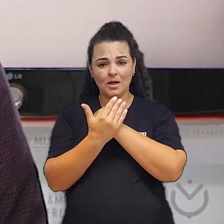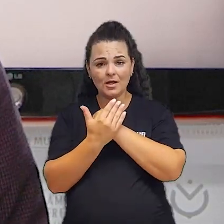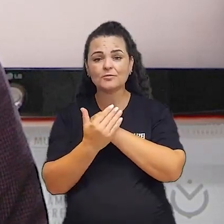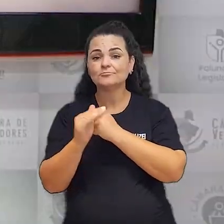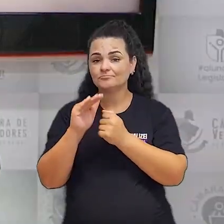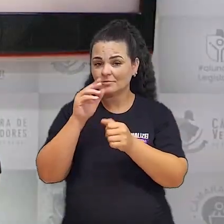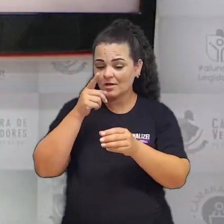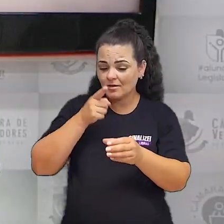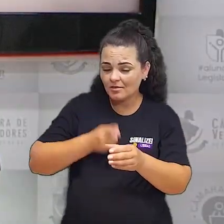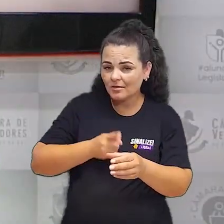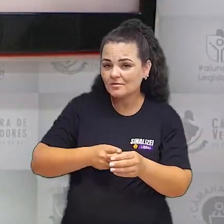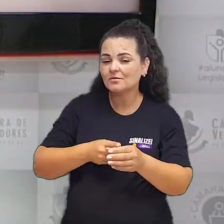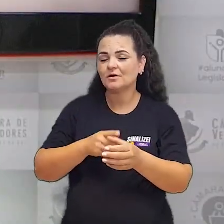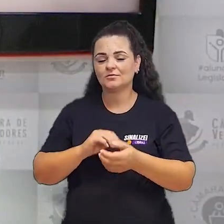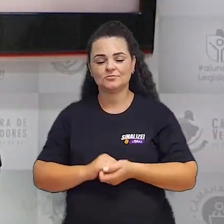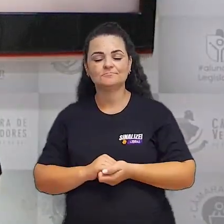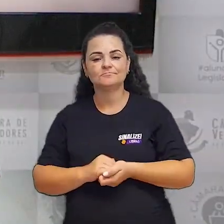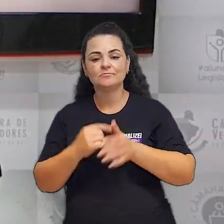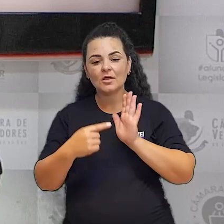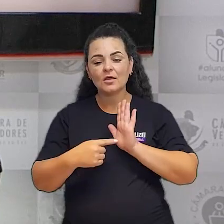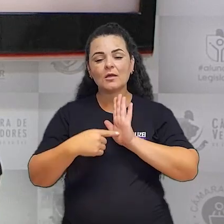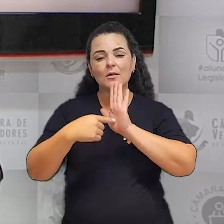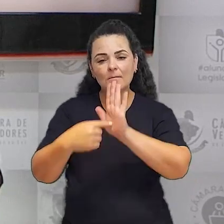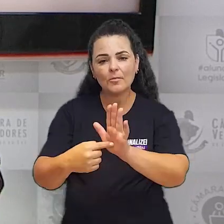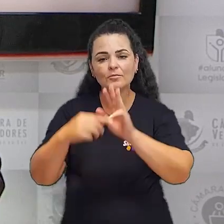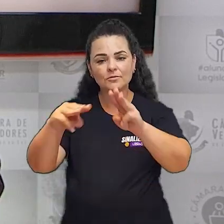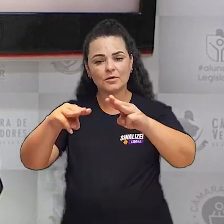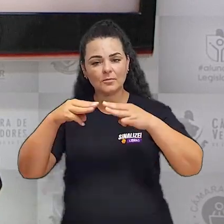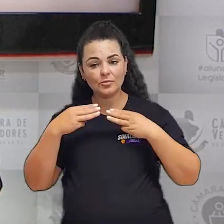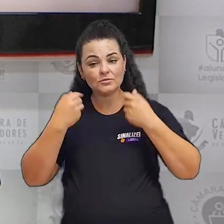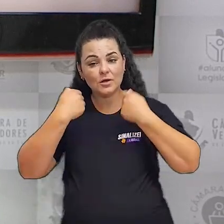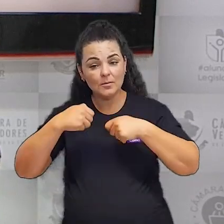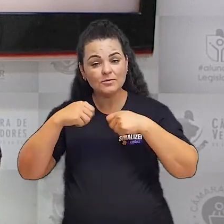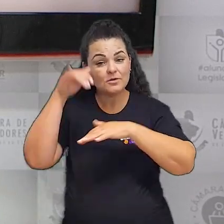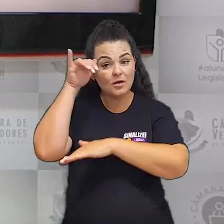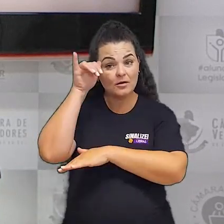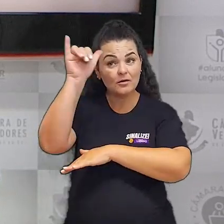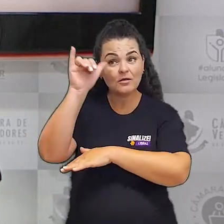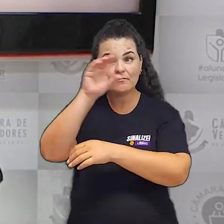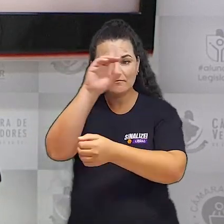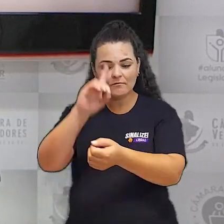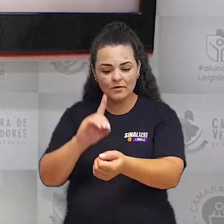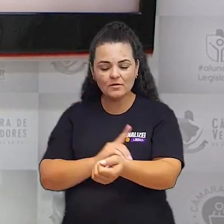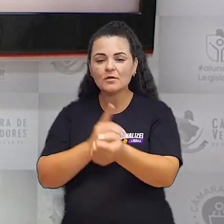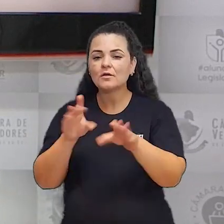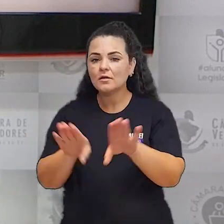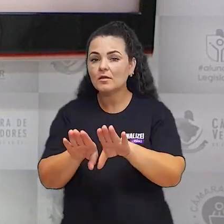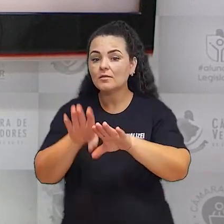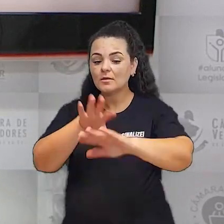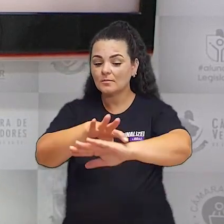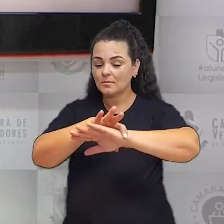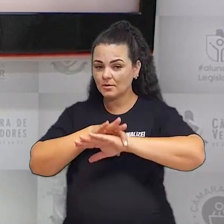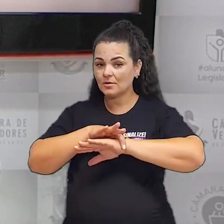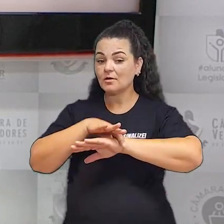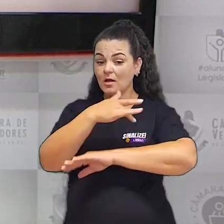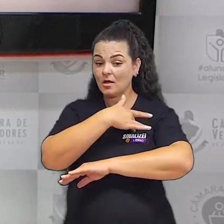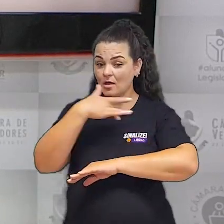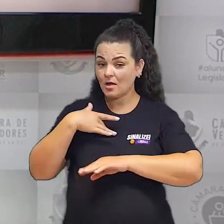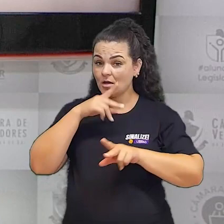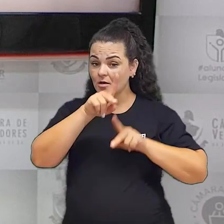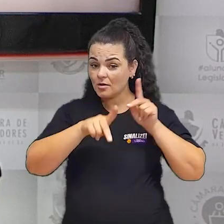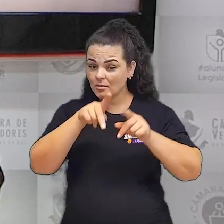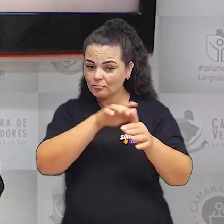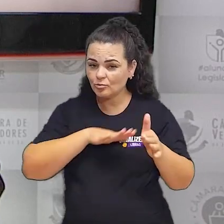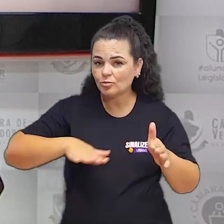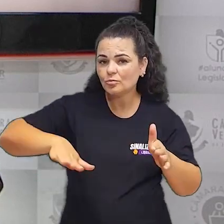cidade. Os vereadores ressaltaram a importância de medidas preventivas para combater a dengue e proteger a saúde da